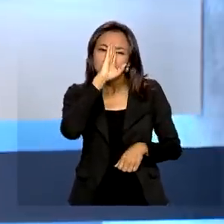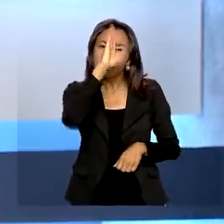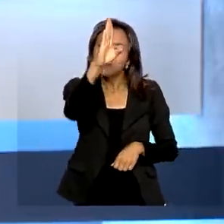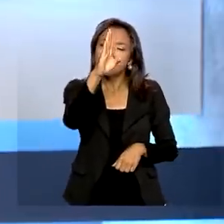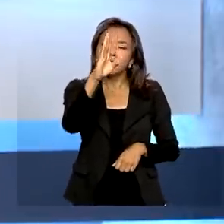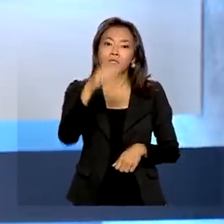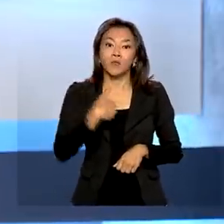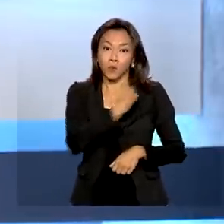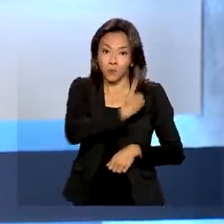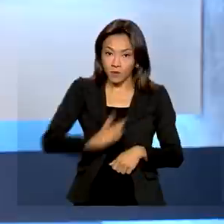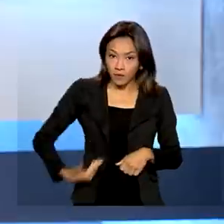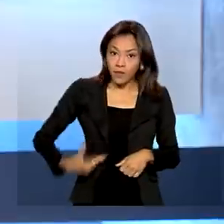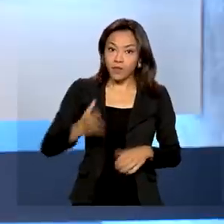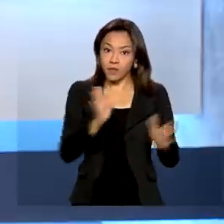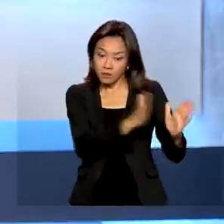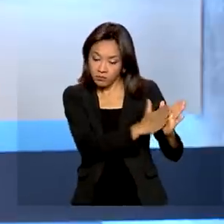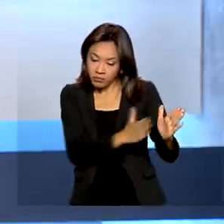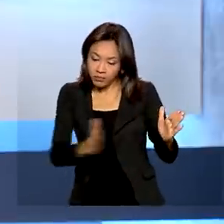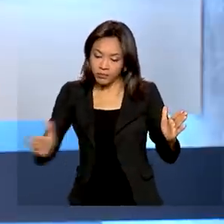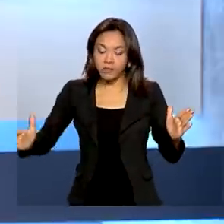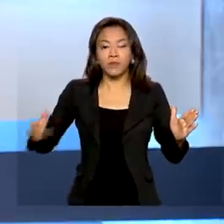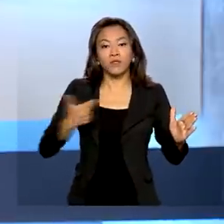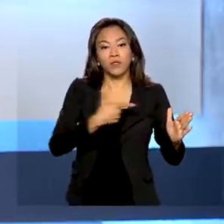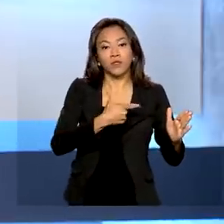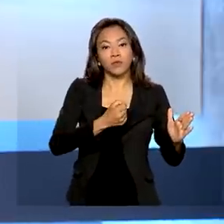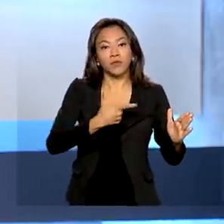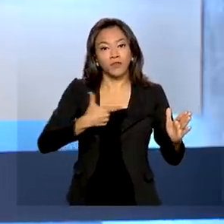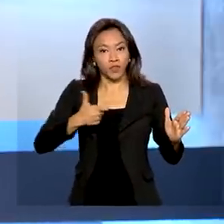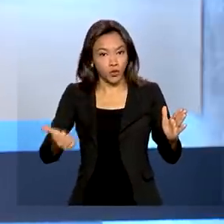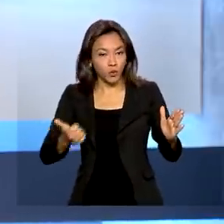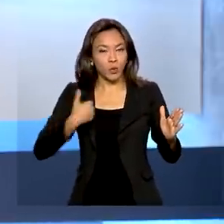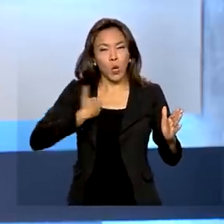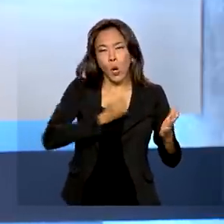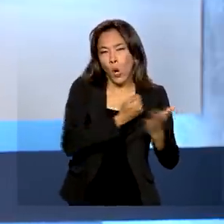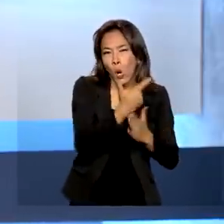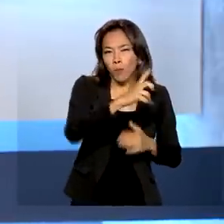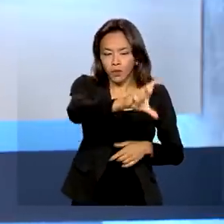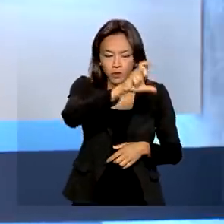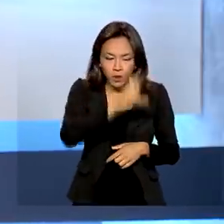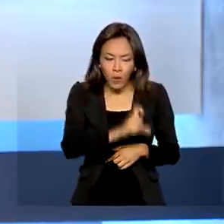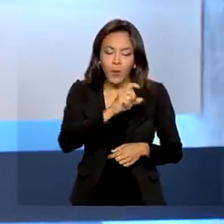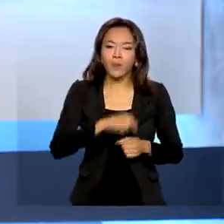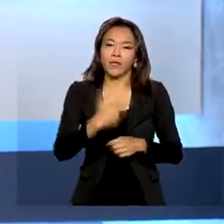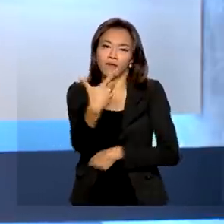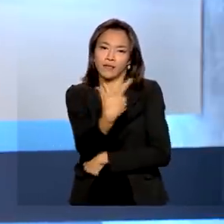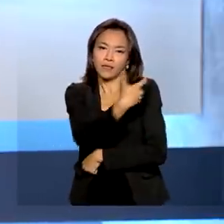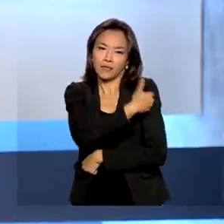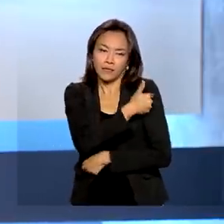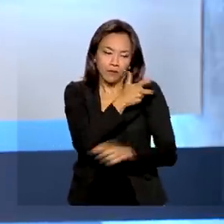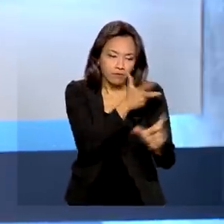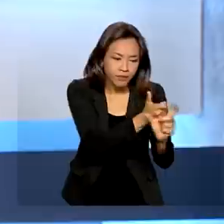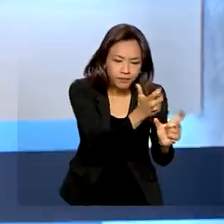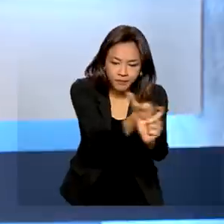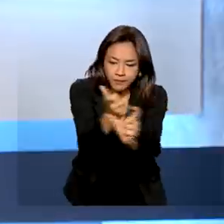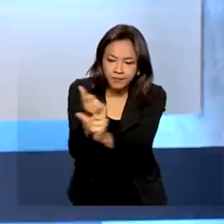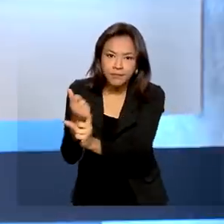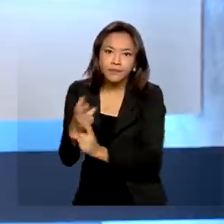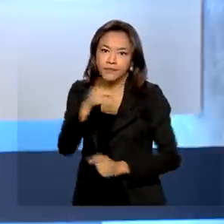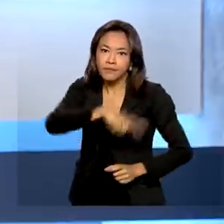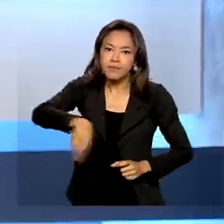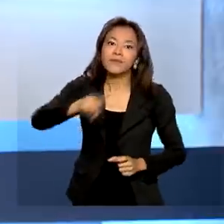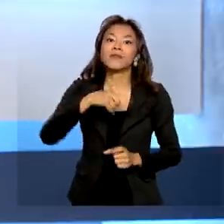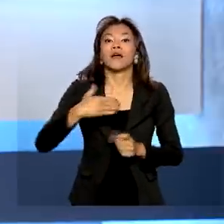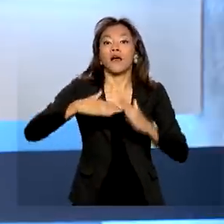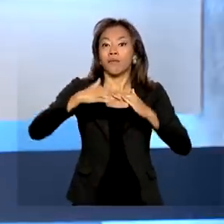governo na saúde durante o ano de 2021. Compra de doses, imunização da população a partir de 12 anos, queda nos